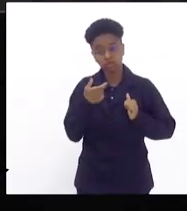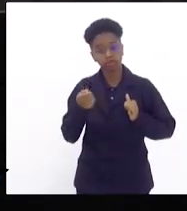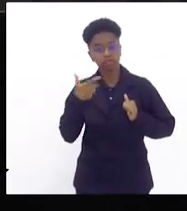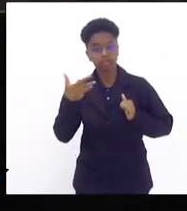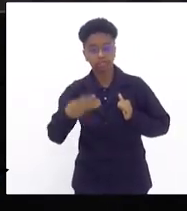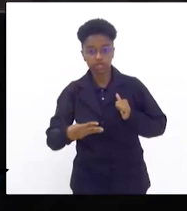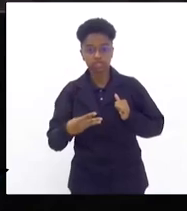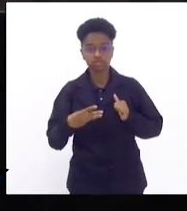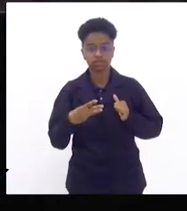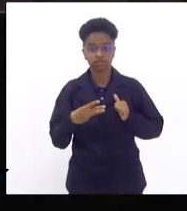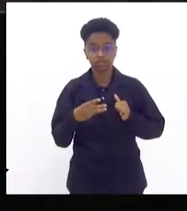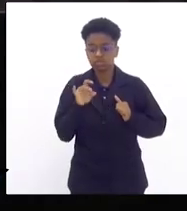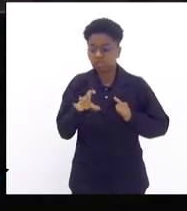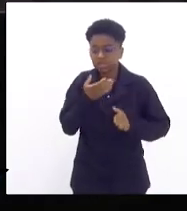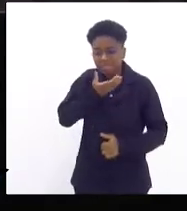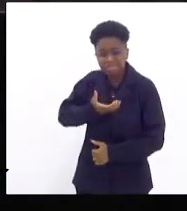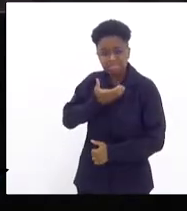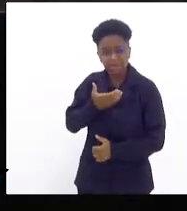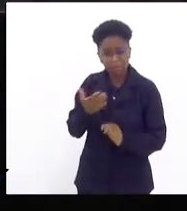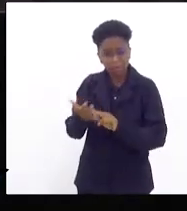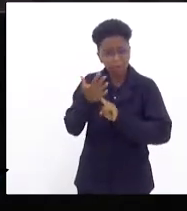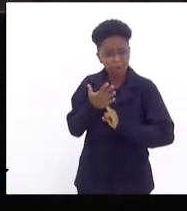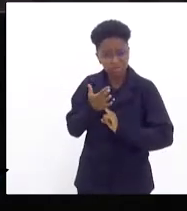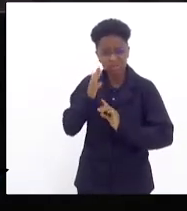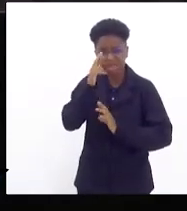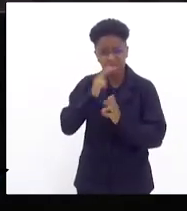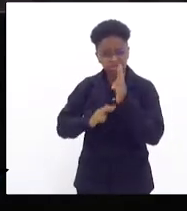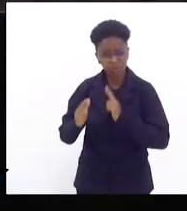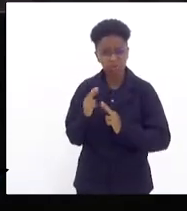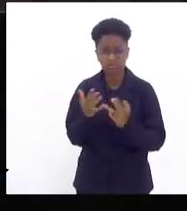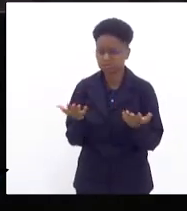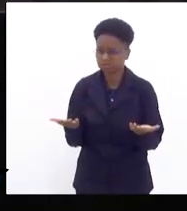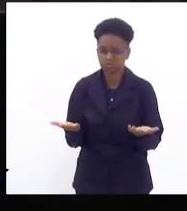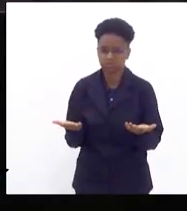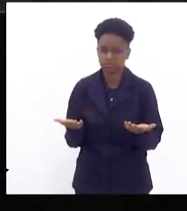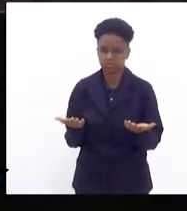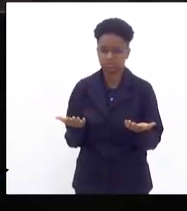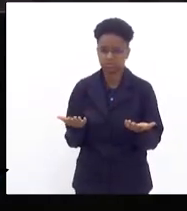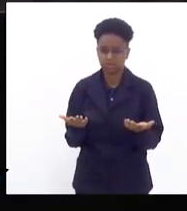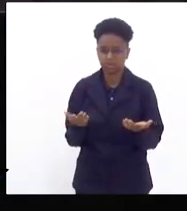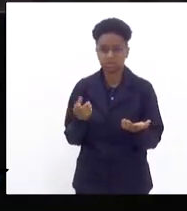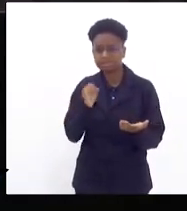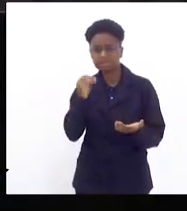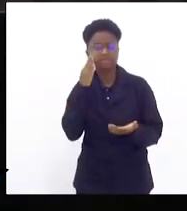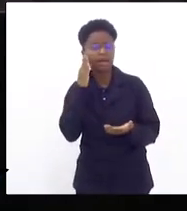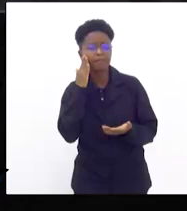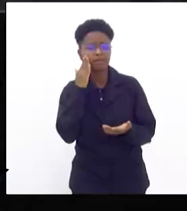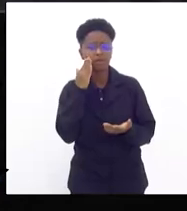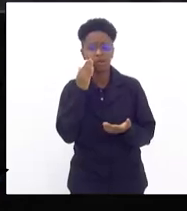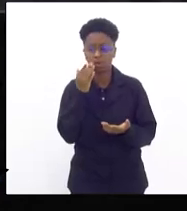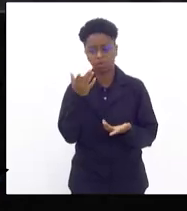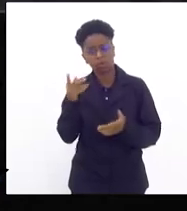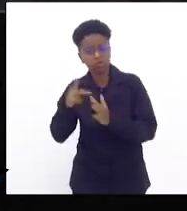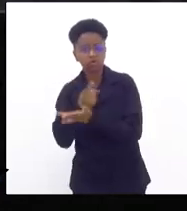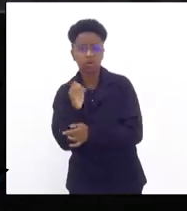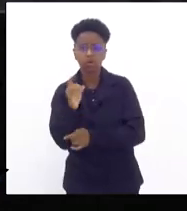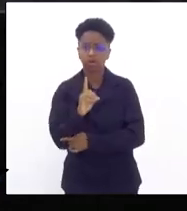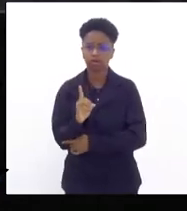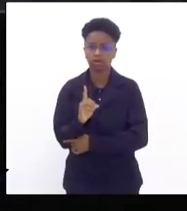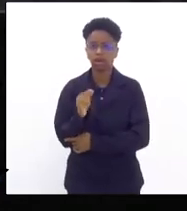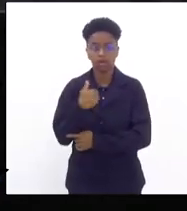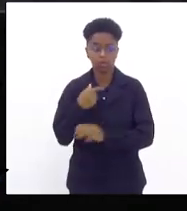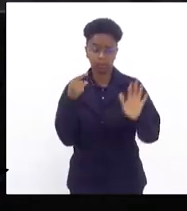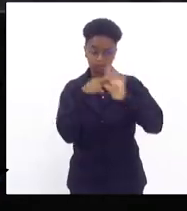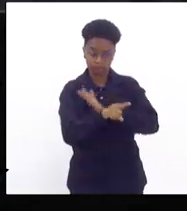só no final do ano é que ele ficou de dar resposta para saber se as obras vão iniciar ou não ainda indaguei o representante da